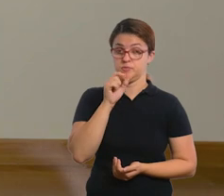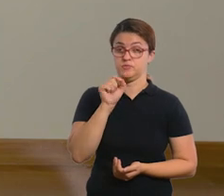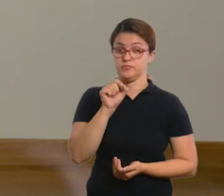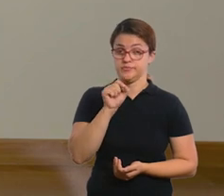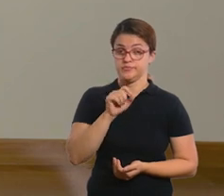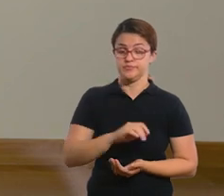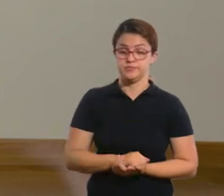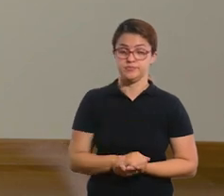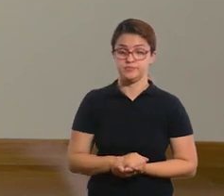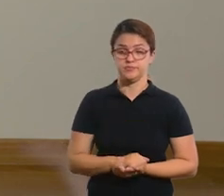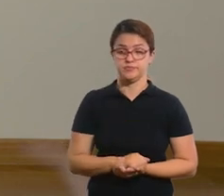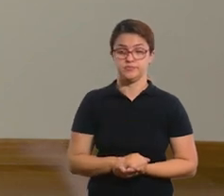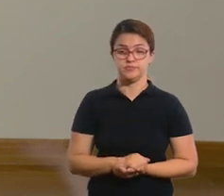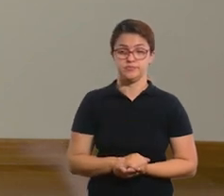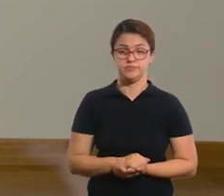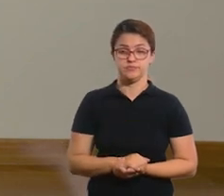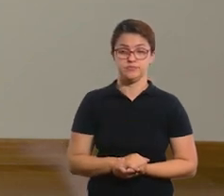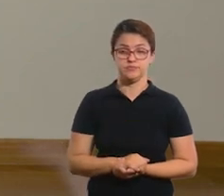exemplo, aqui, vamos ver o que é, ó.